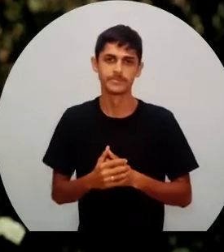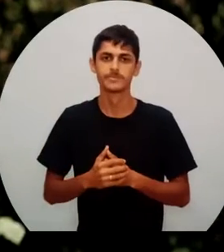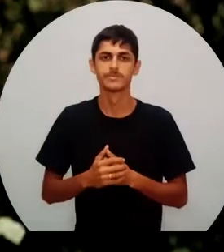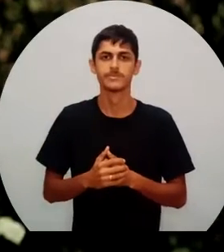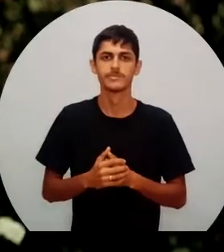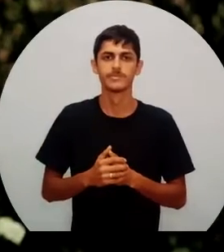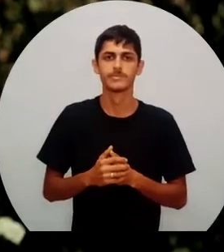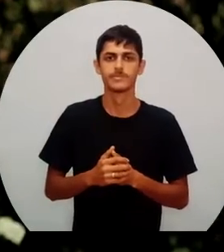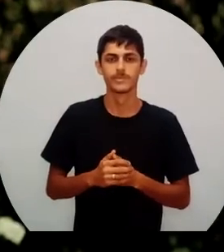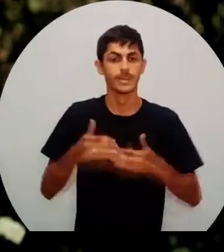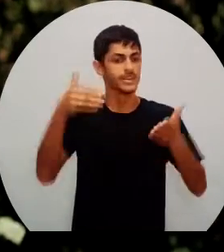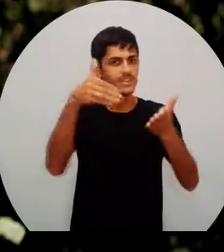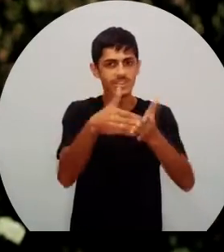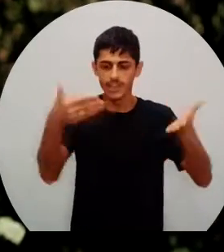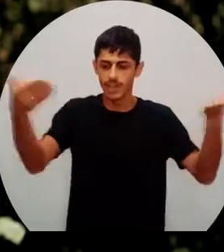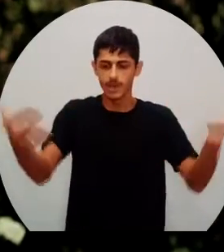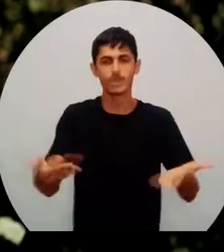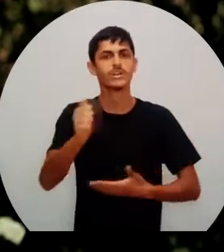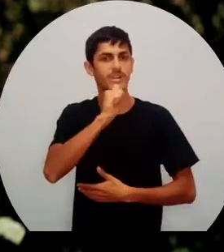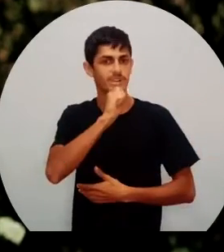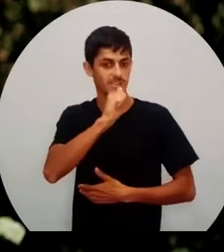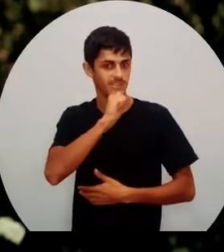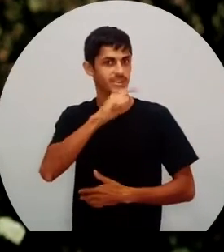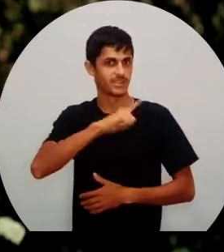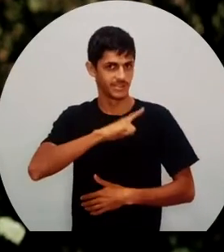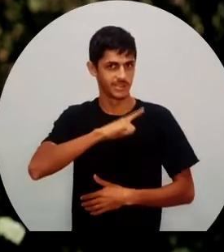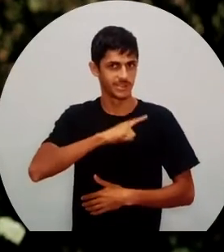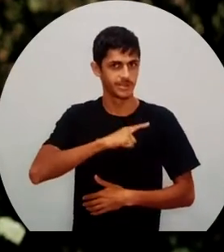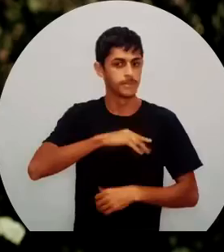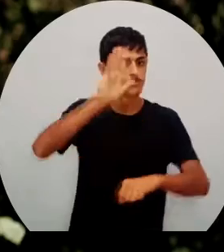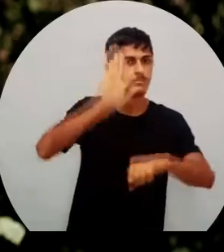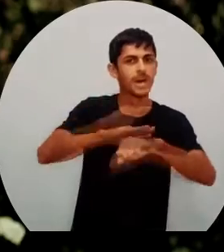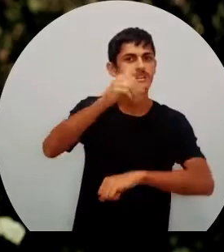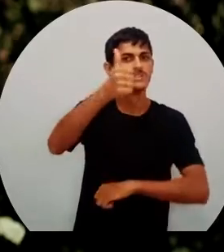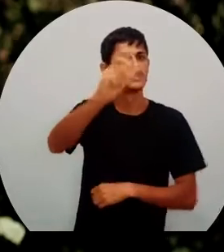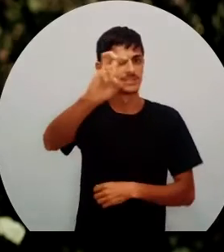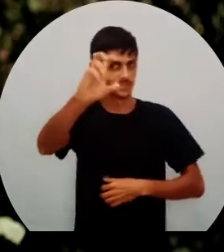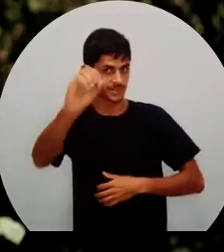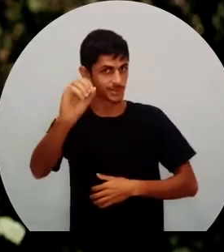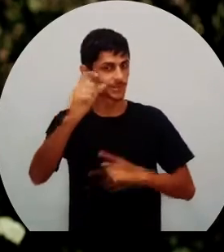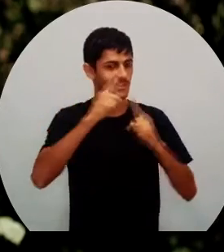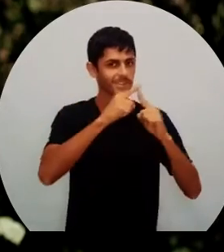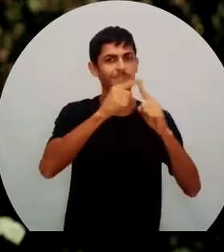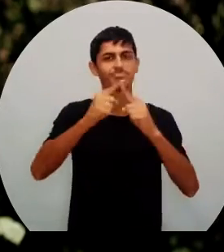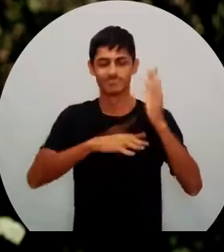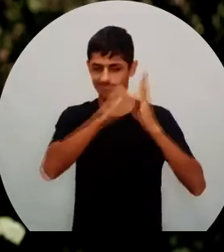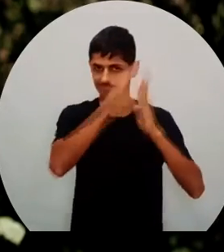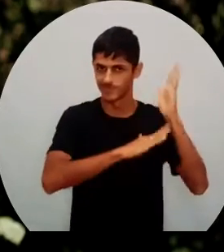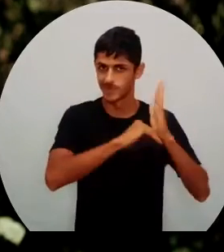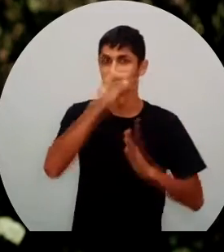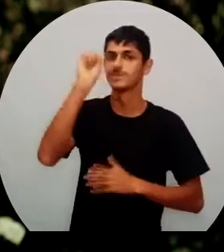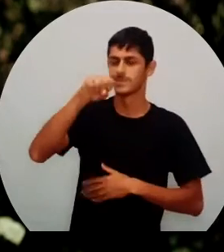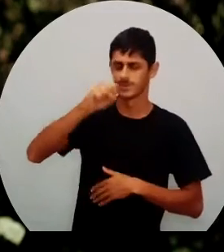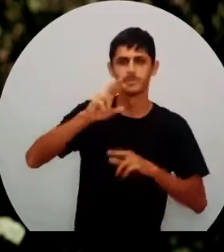Exatamente, temos isso até hoje aqui, que é as mais de 150 pinturas upestres com datações muito antigas. Então,